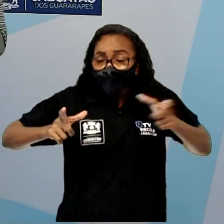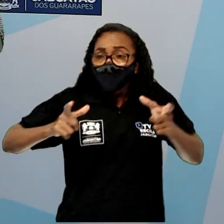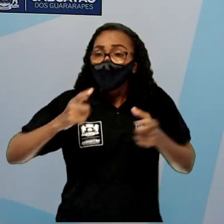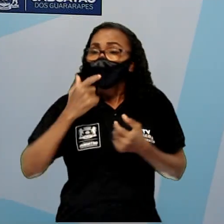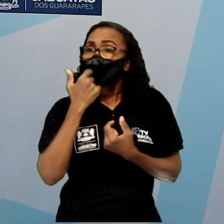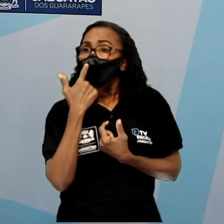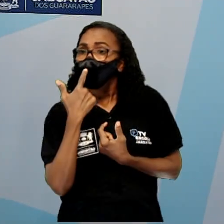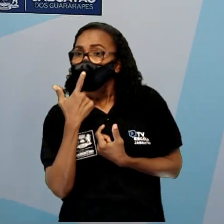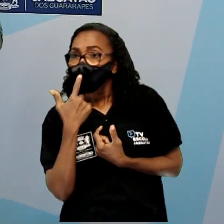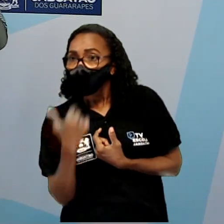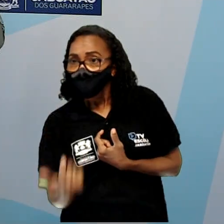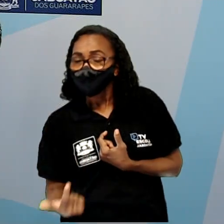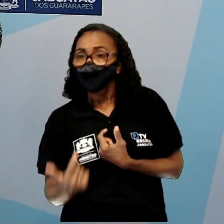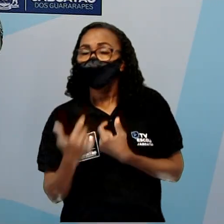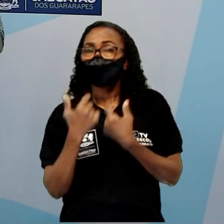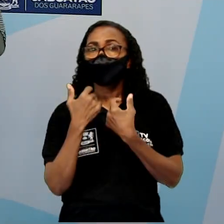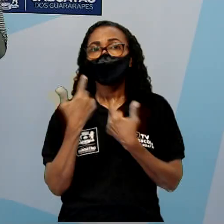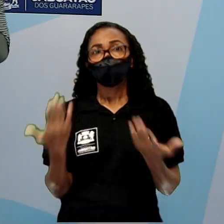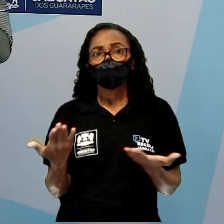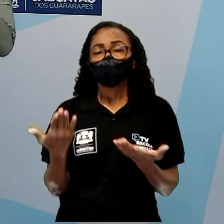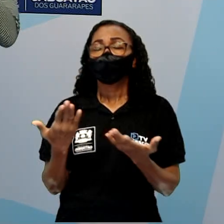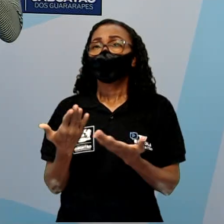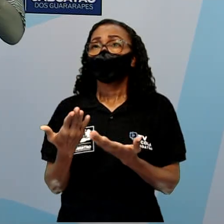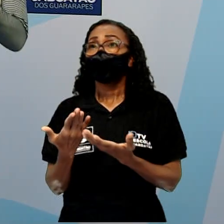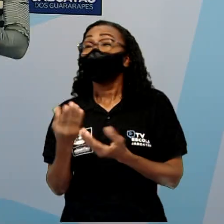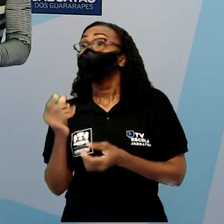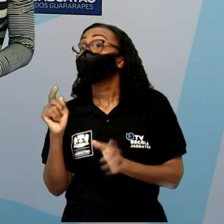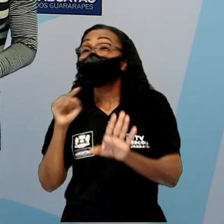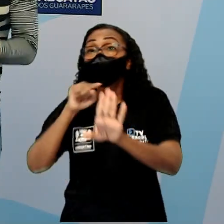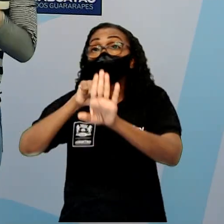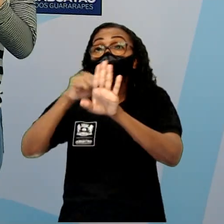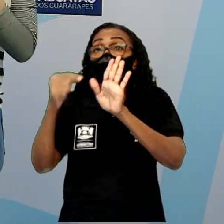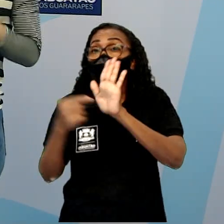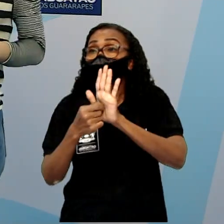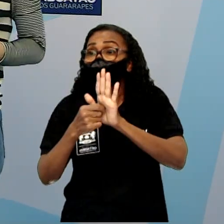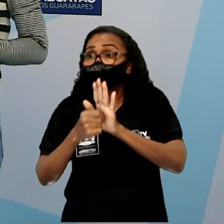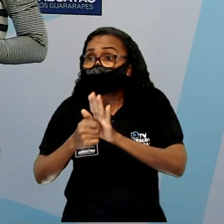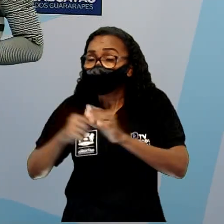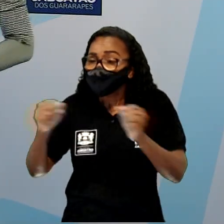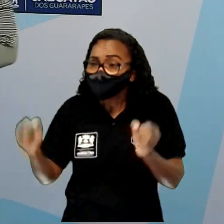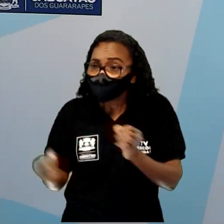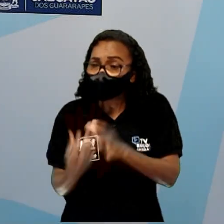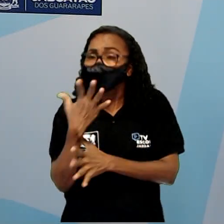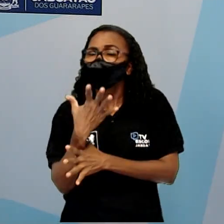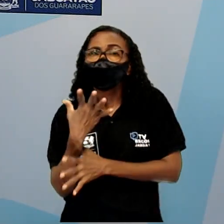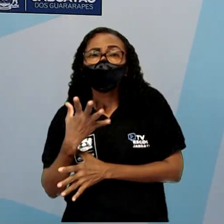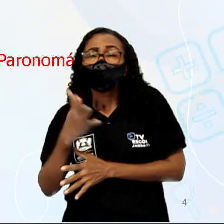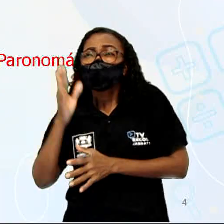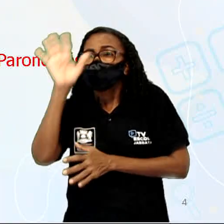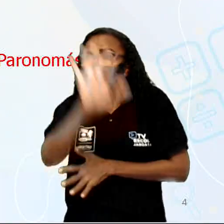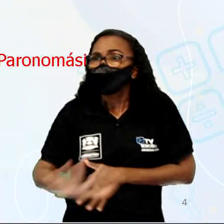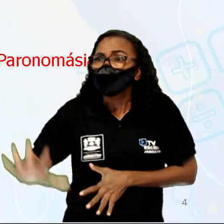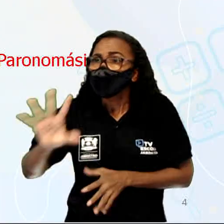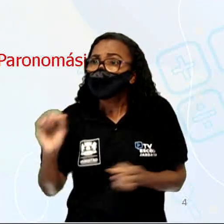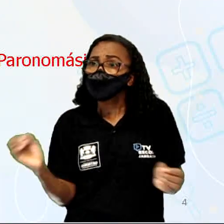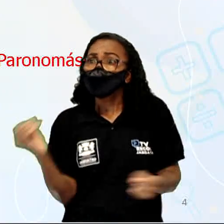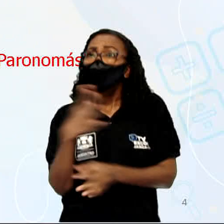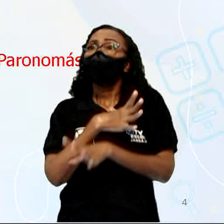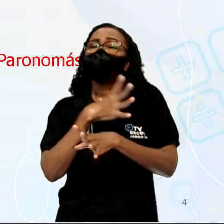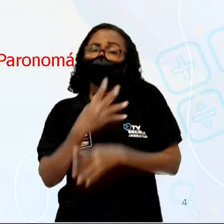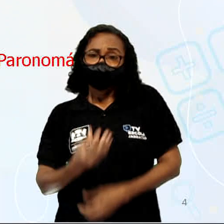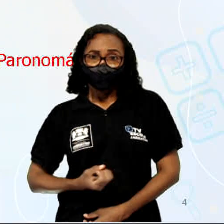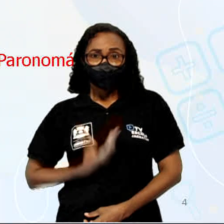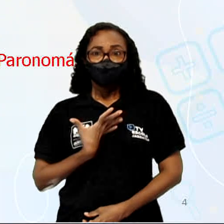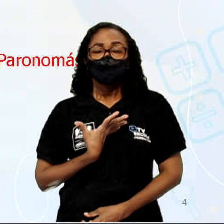É esse o poder da metáfora. É criar uma nova imagem para aquele poema. Observem